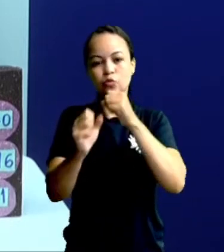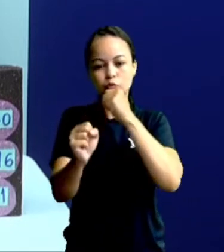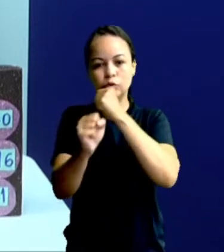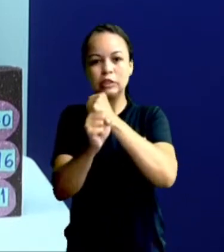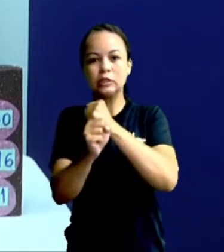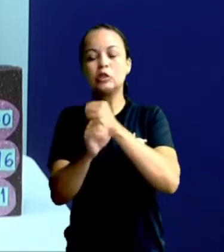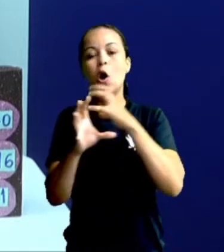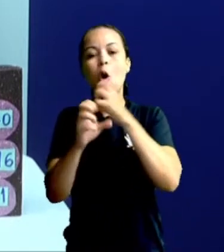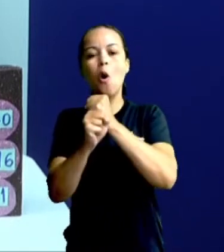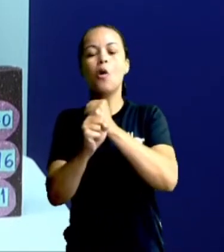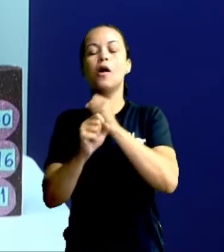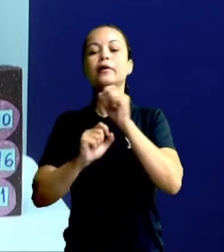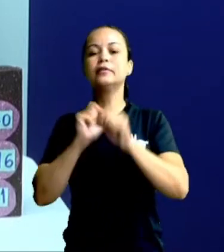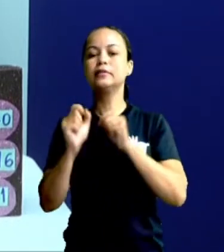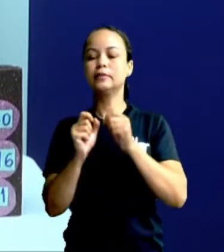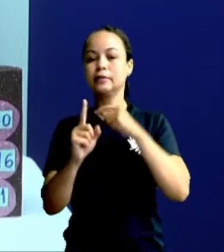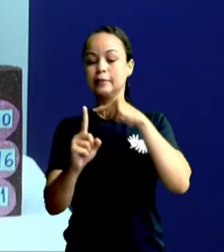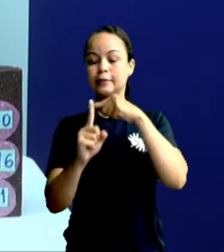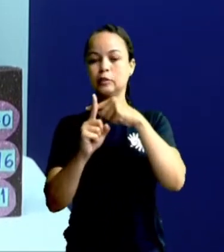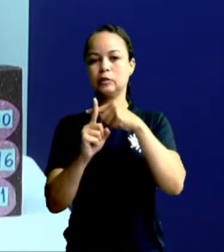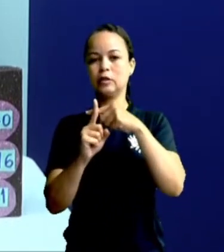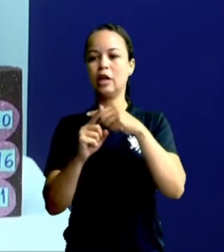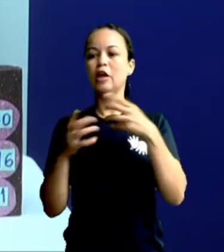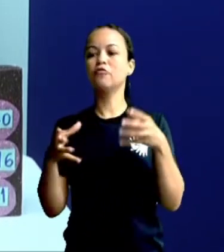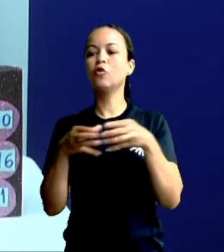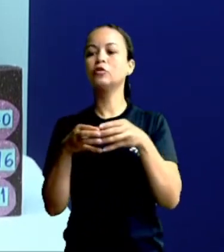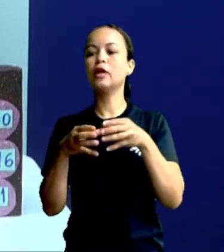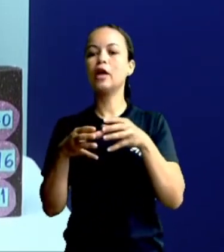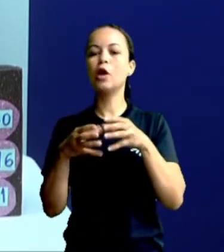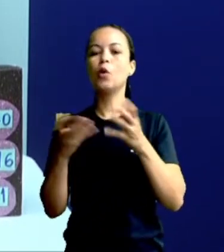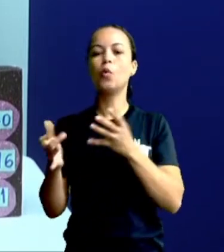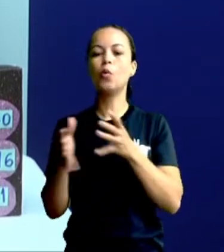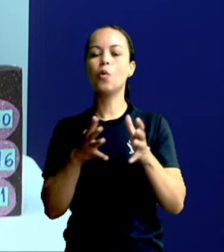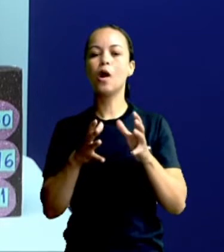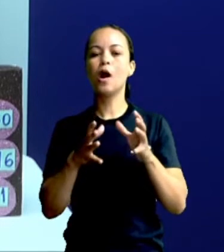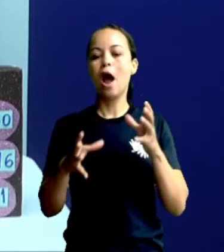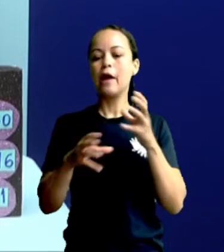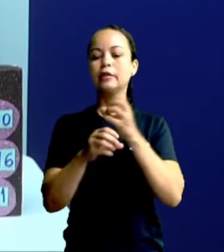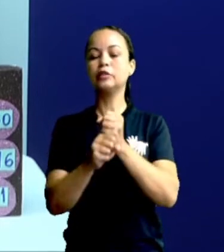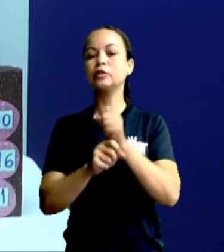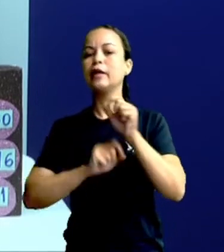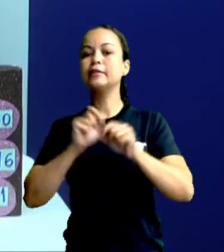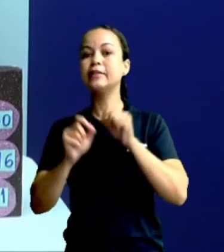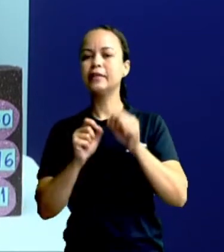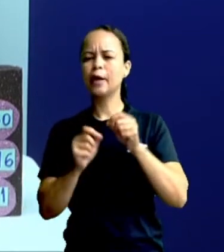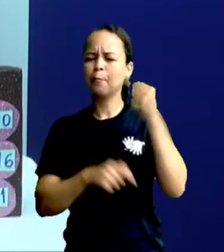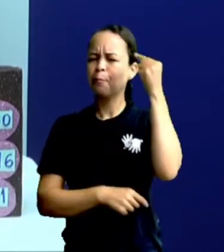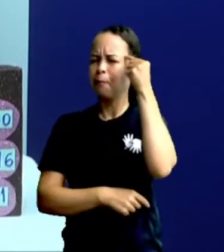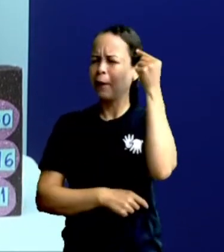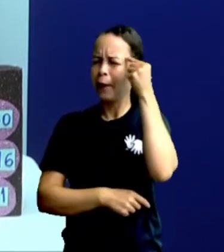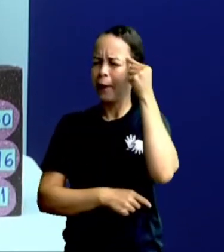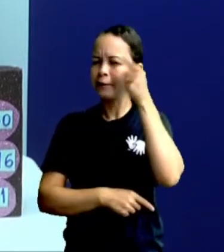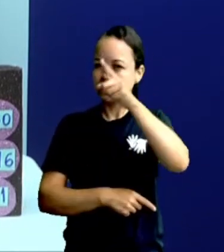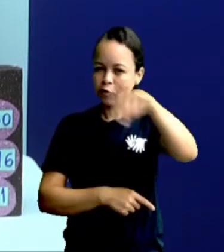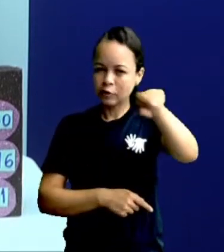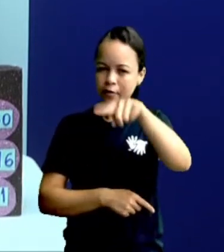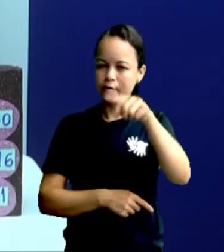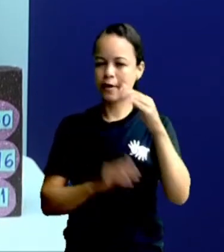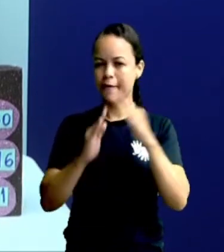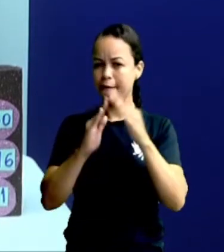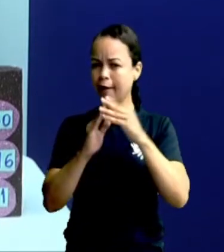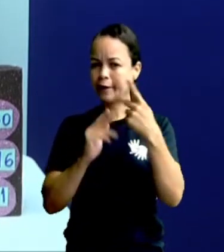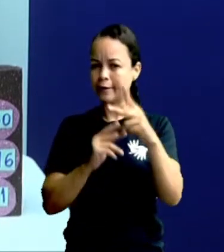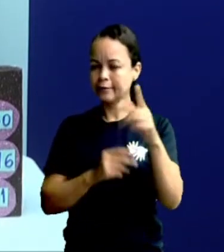somar, eu vou ter um resultado de... Vamos lá, pensa aí comigo de casa.